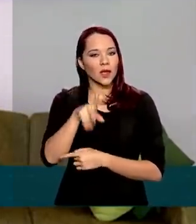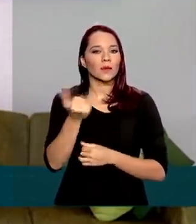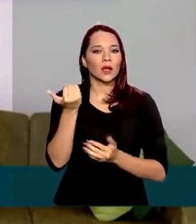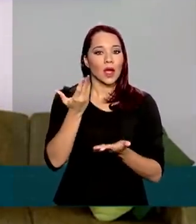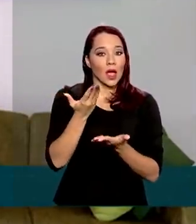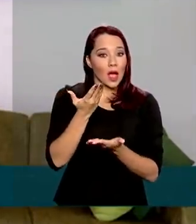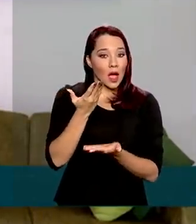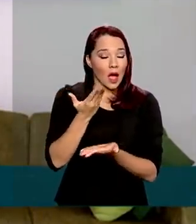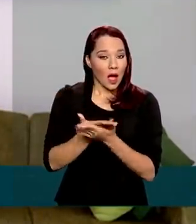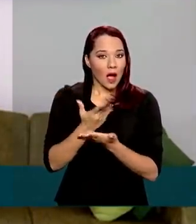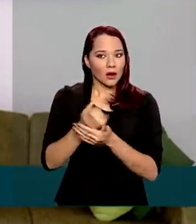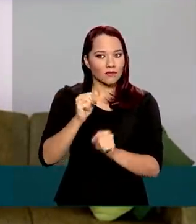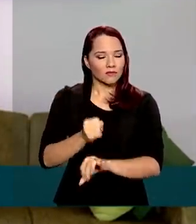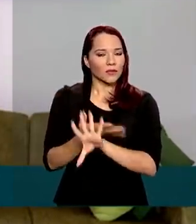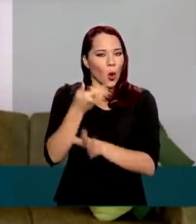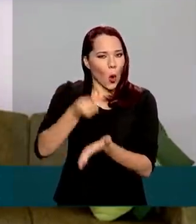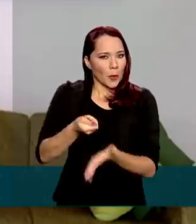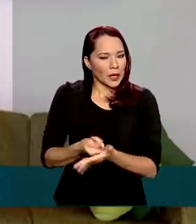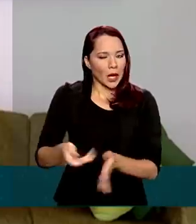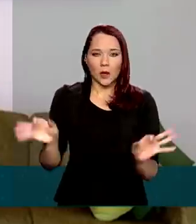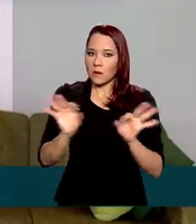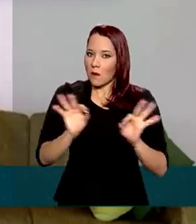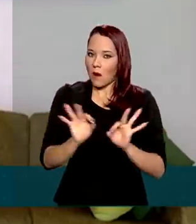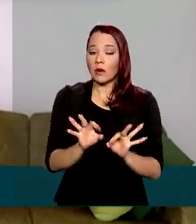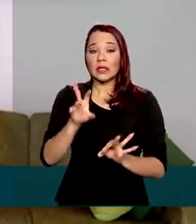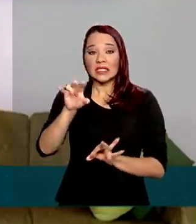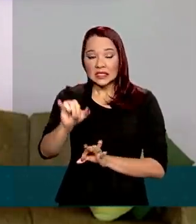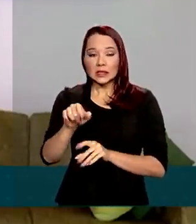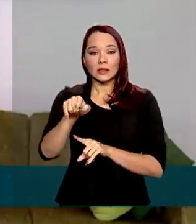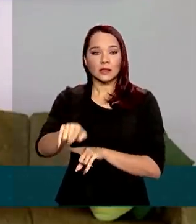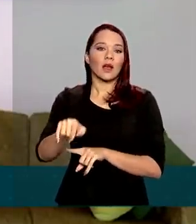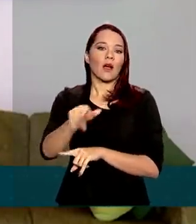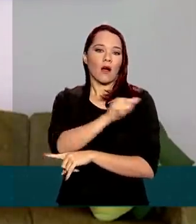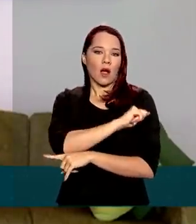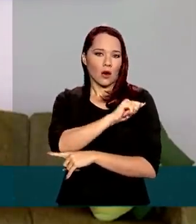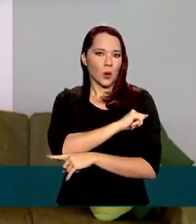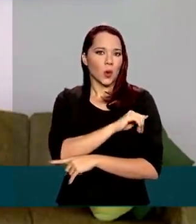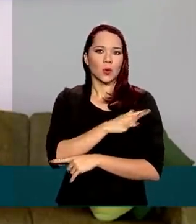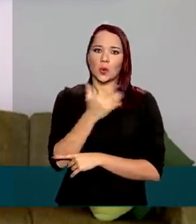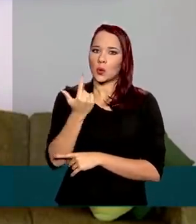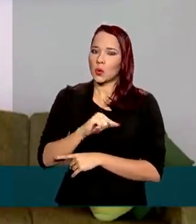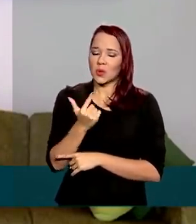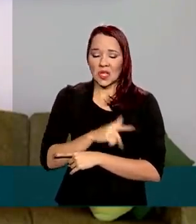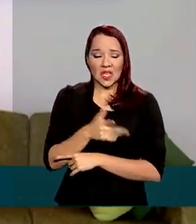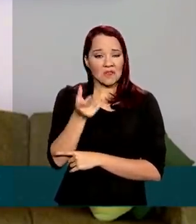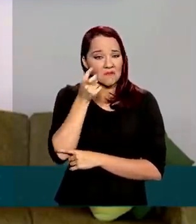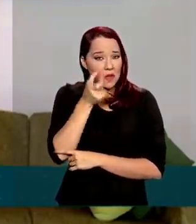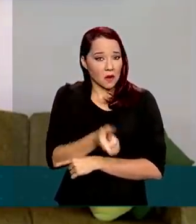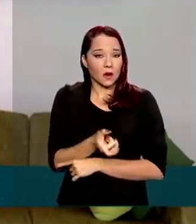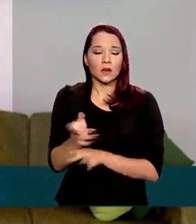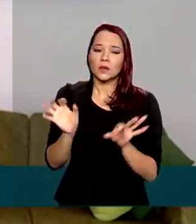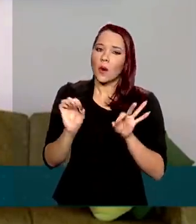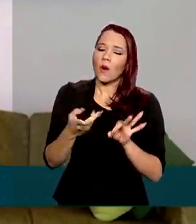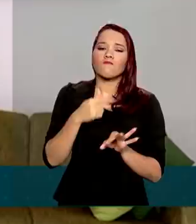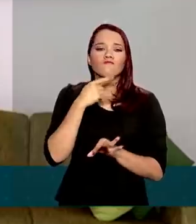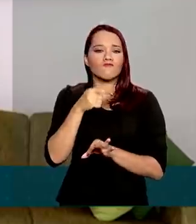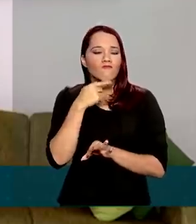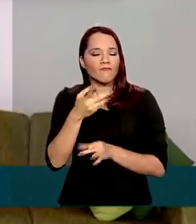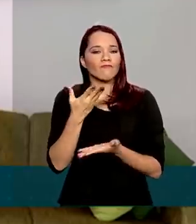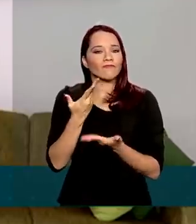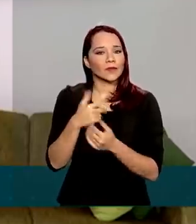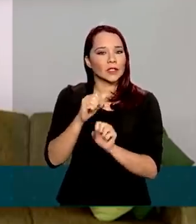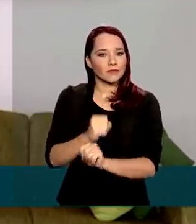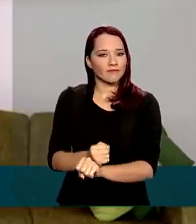não são obrigatórias. Caso a autoescola ou o aluno não tenha o interesse ou condições do ensino à